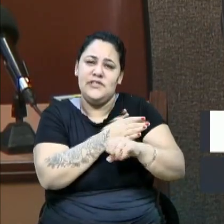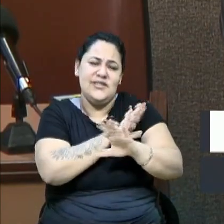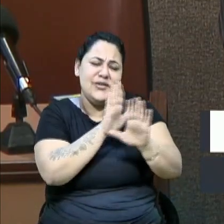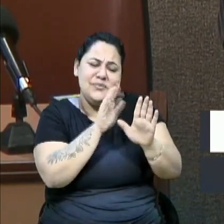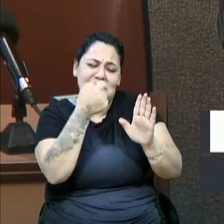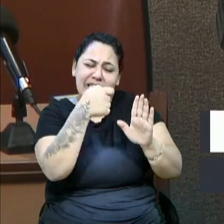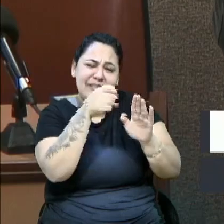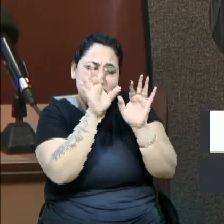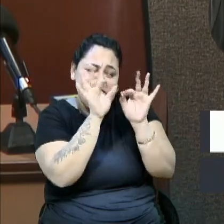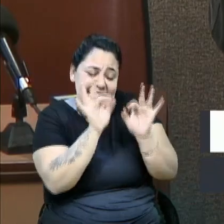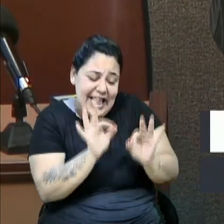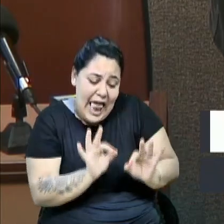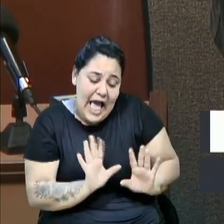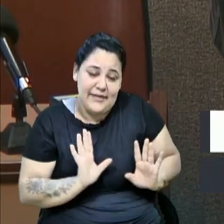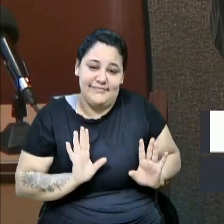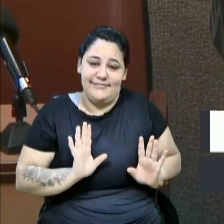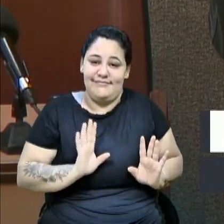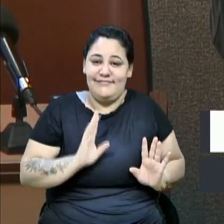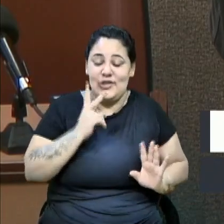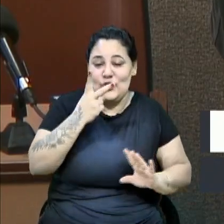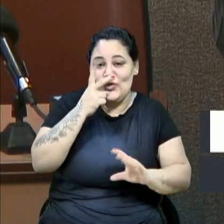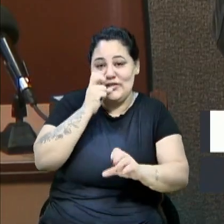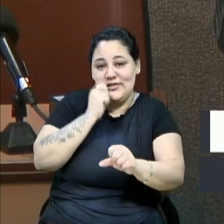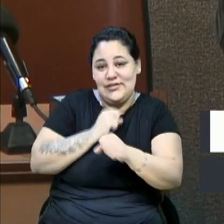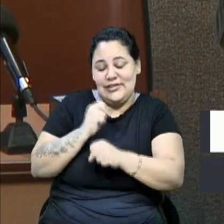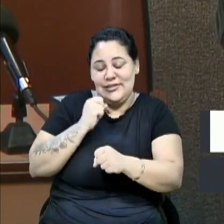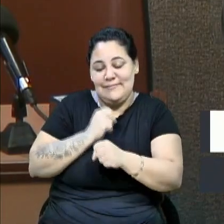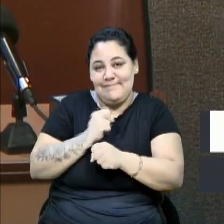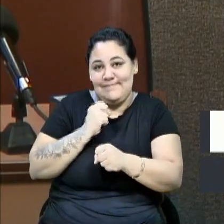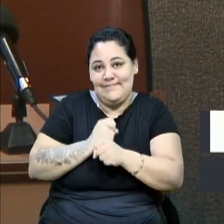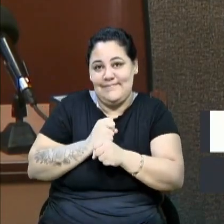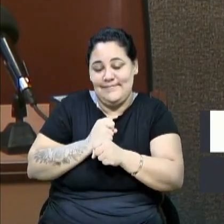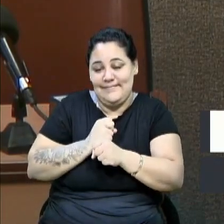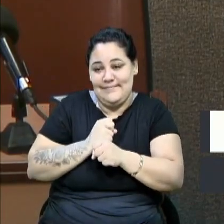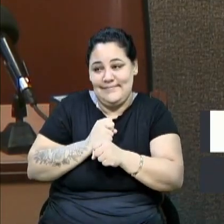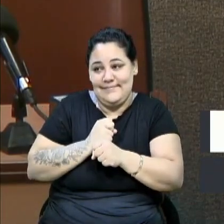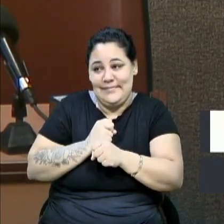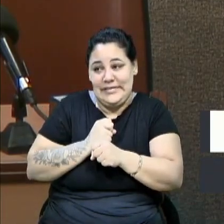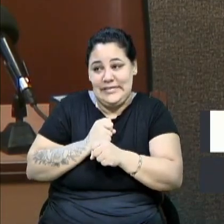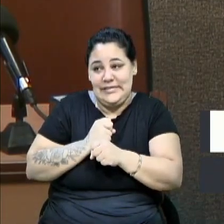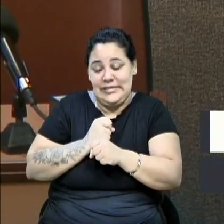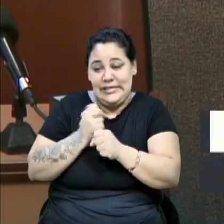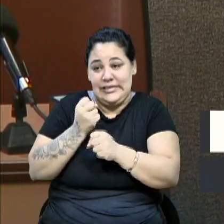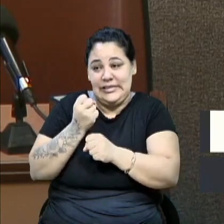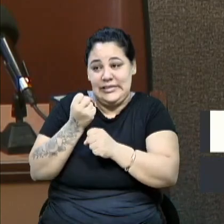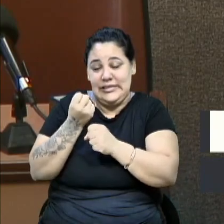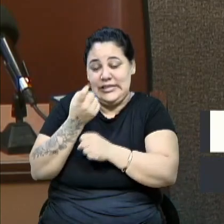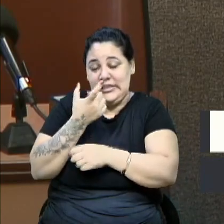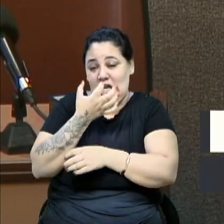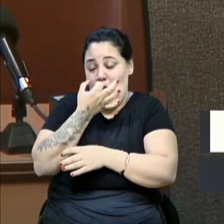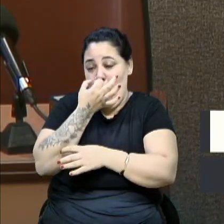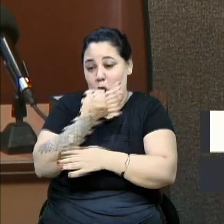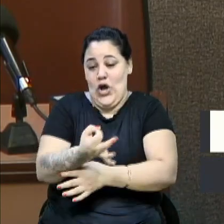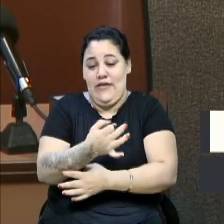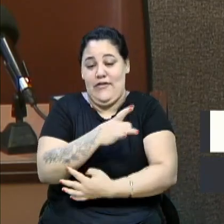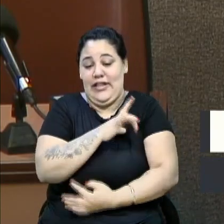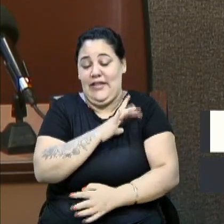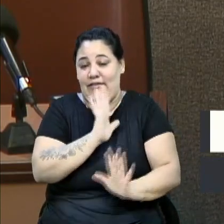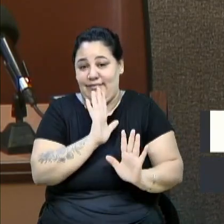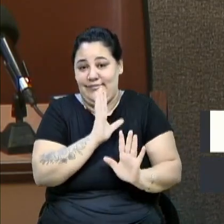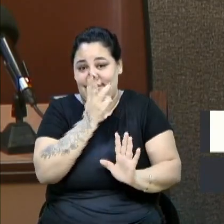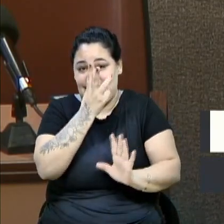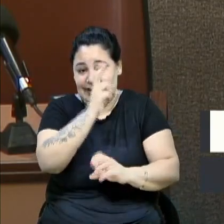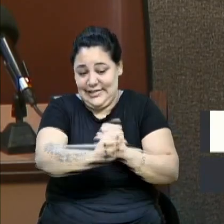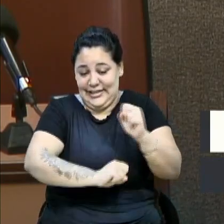né, vereador Felipe, aos dois anos, dois anos trágicos que nós tivemos de um aventureiro, três anos que nós